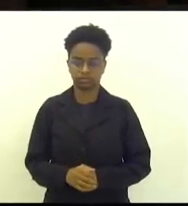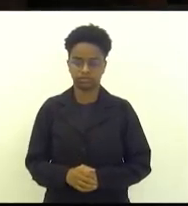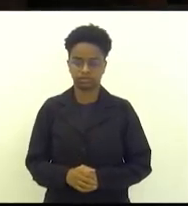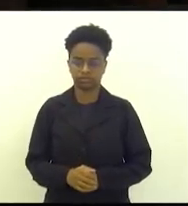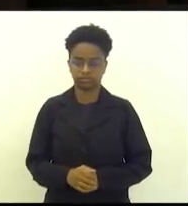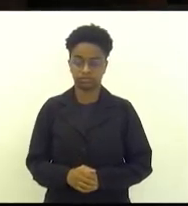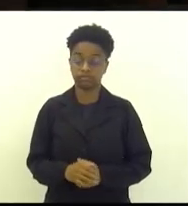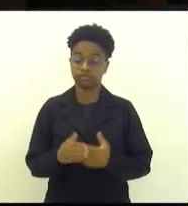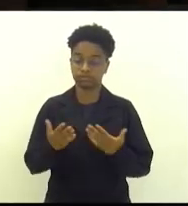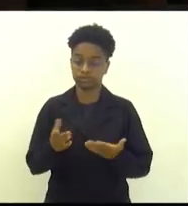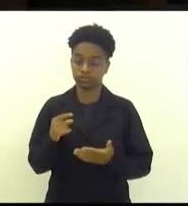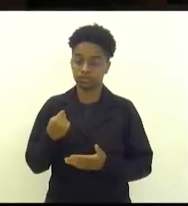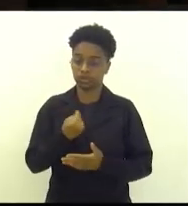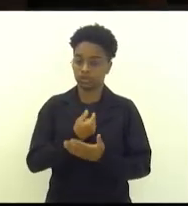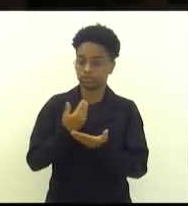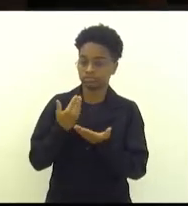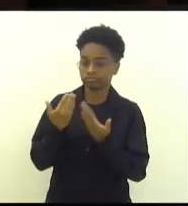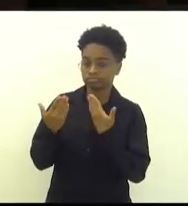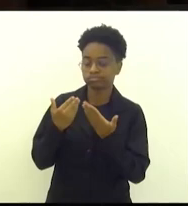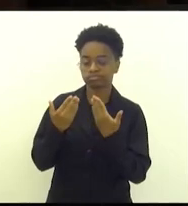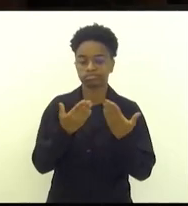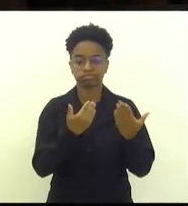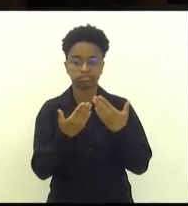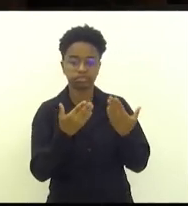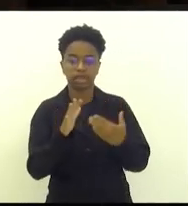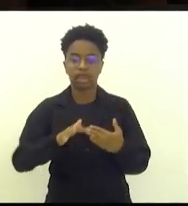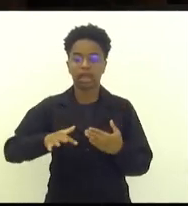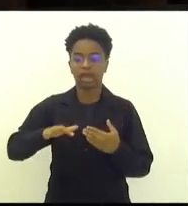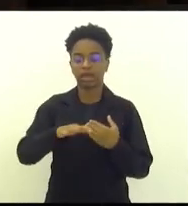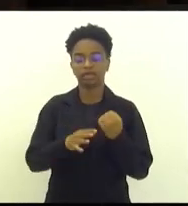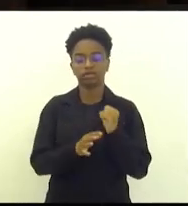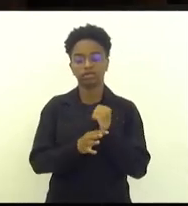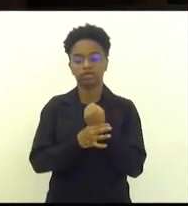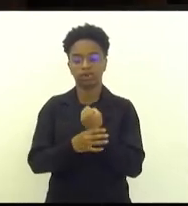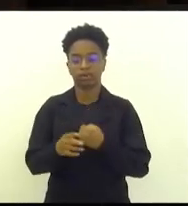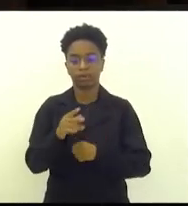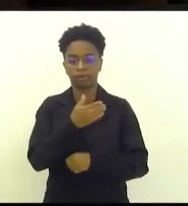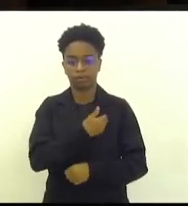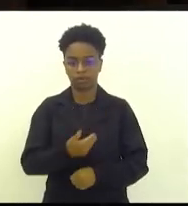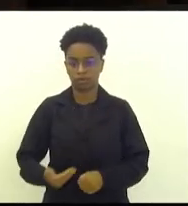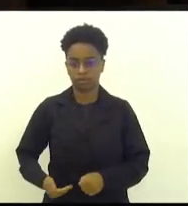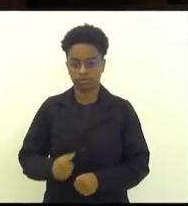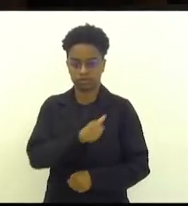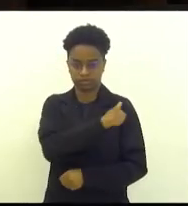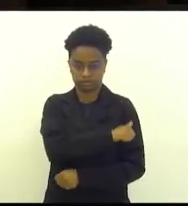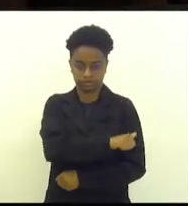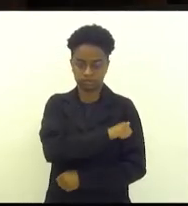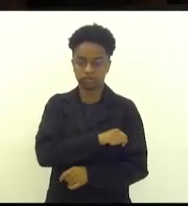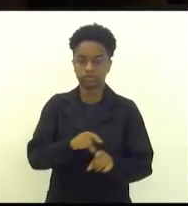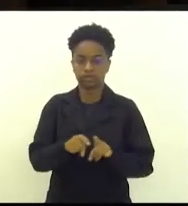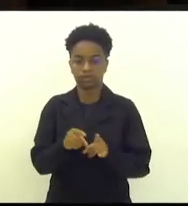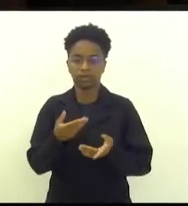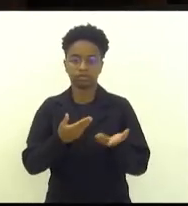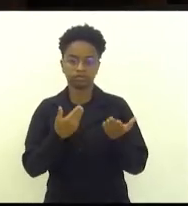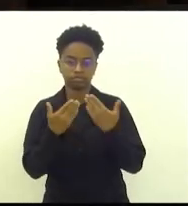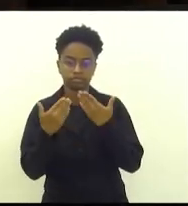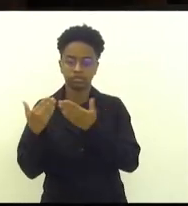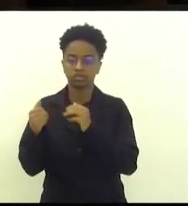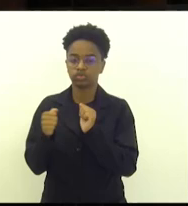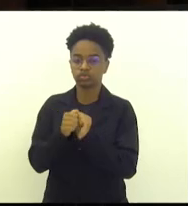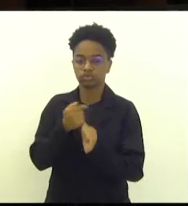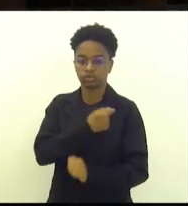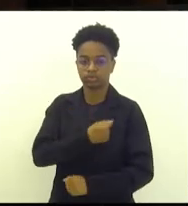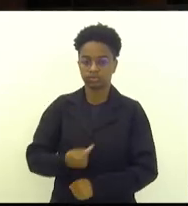dialogando com o setor da segurança pública do Estado do Rio de Janeiro, dialogando com o governador Cláudio Castro, nós